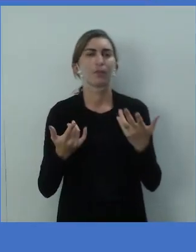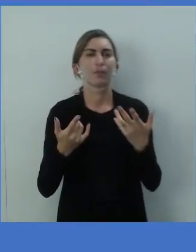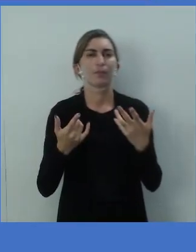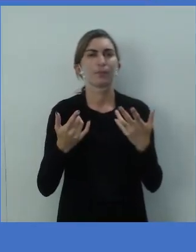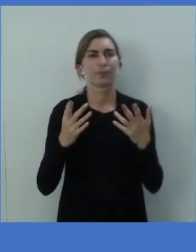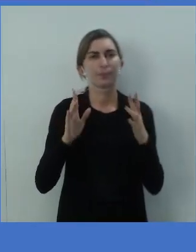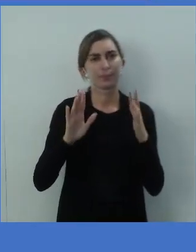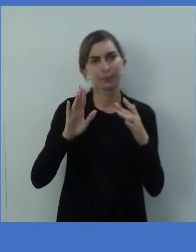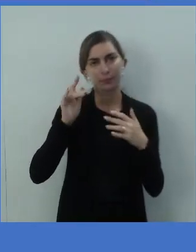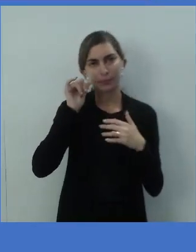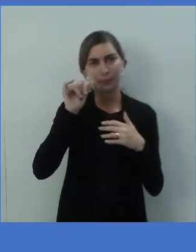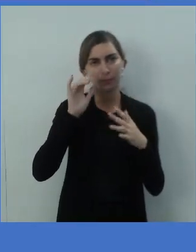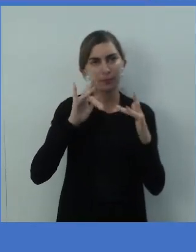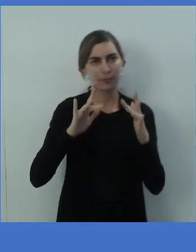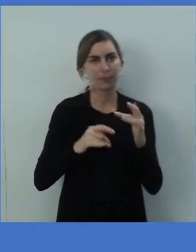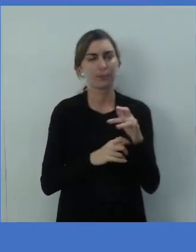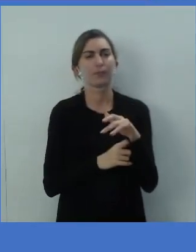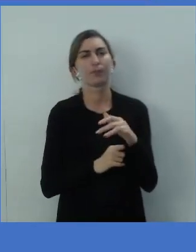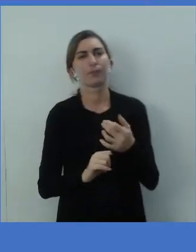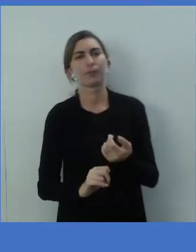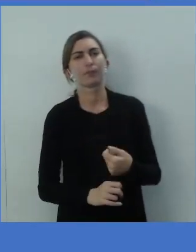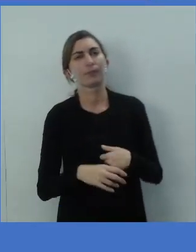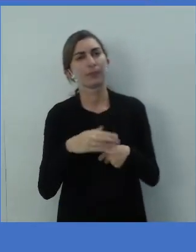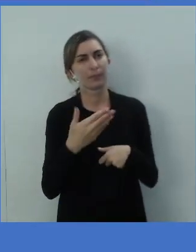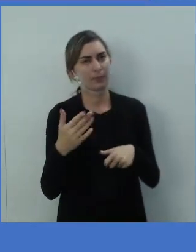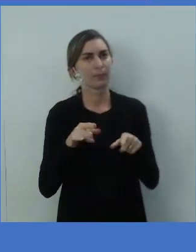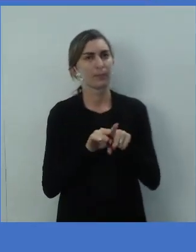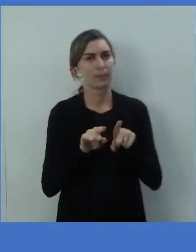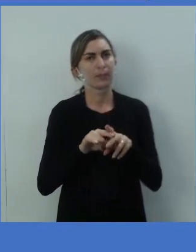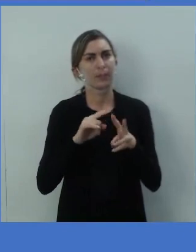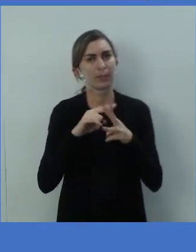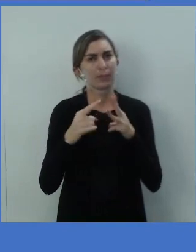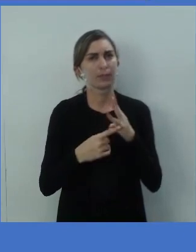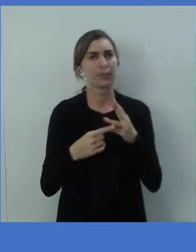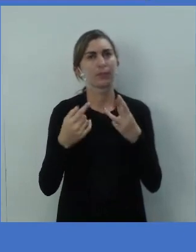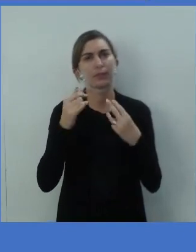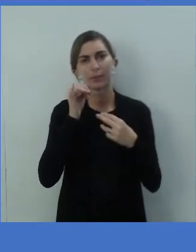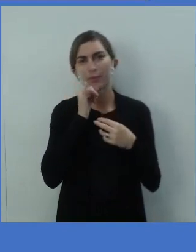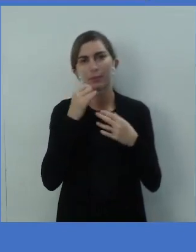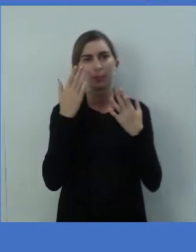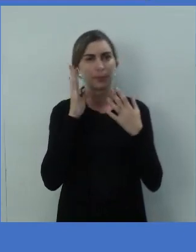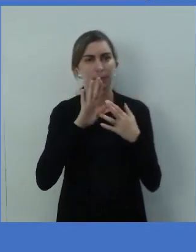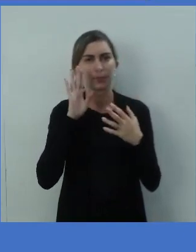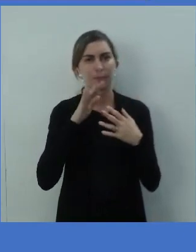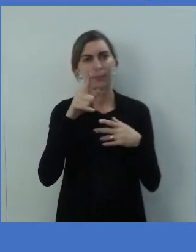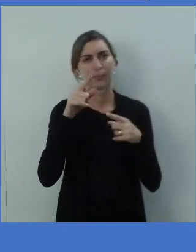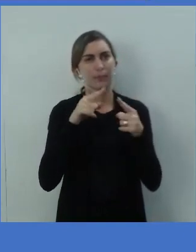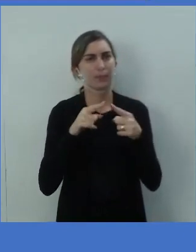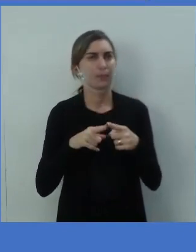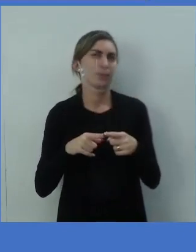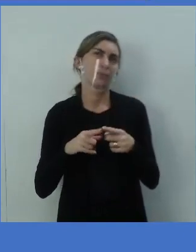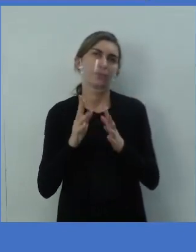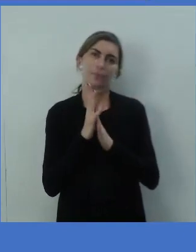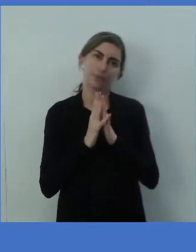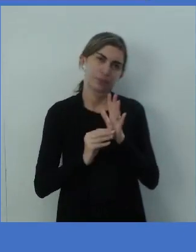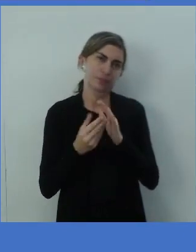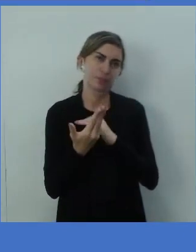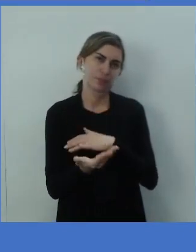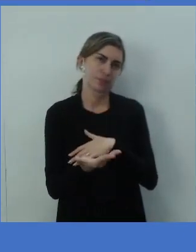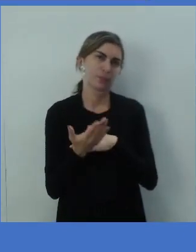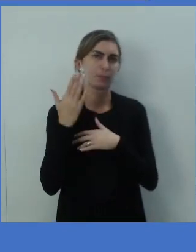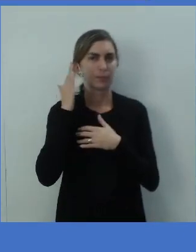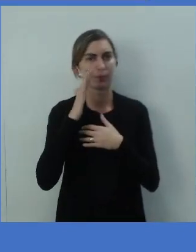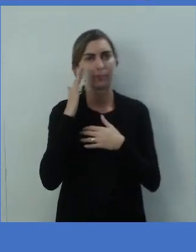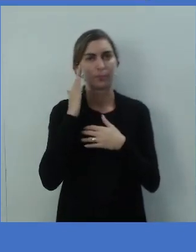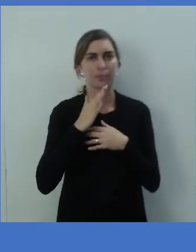namorada. E por aí vai. Então, também tem três exemplos bem legais que você pode se basear para entender